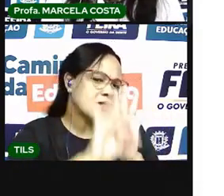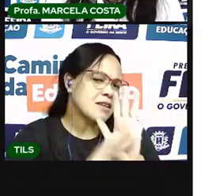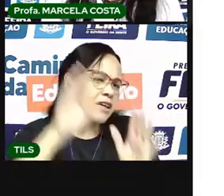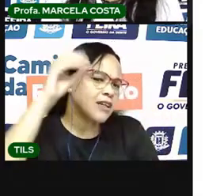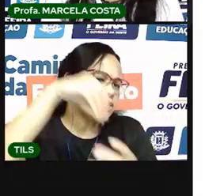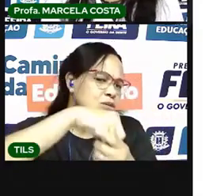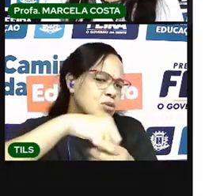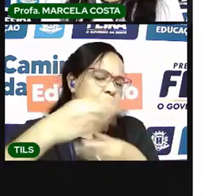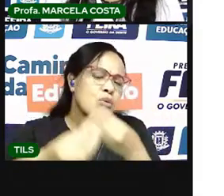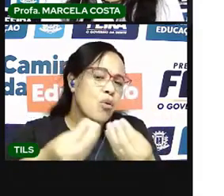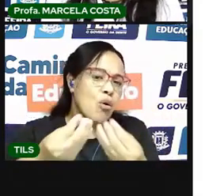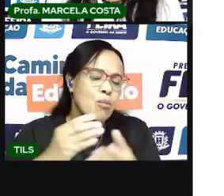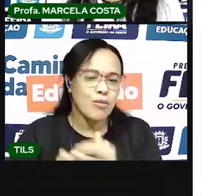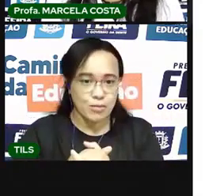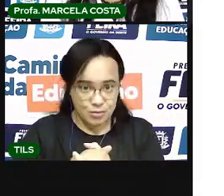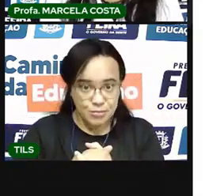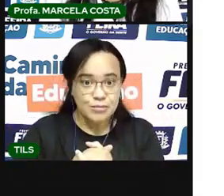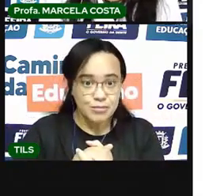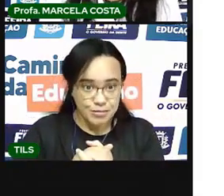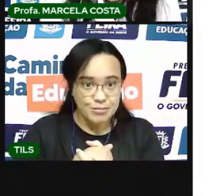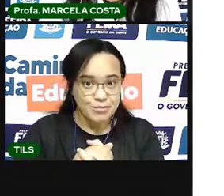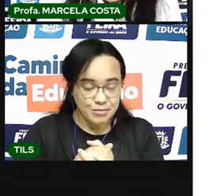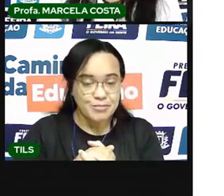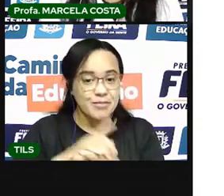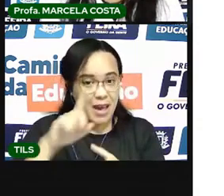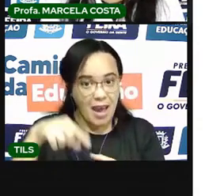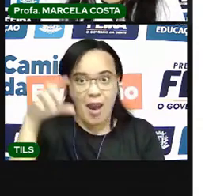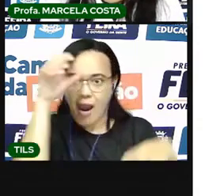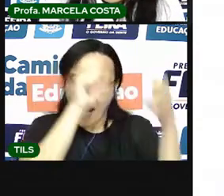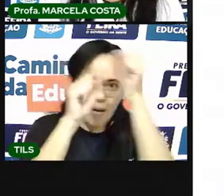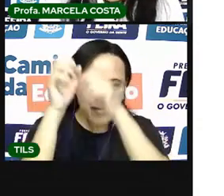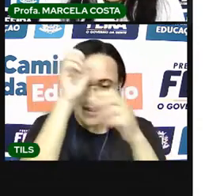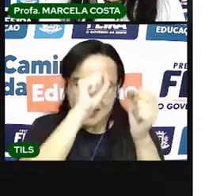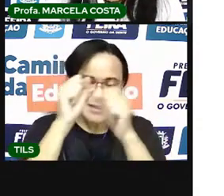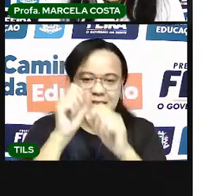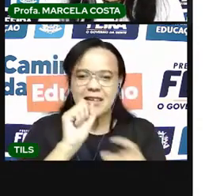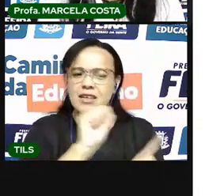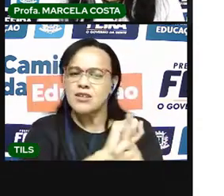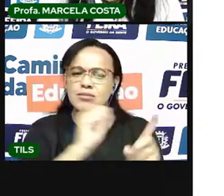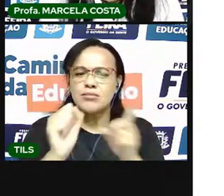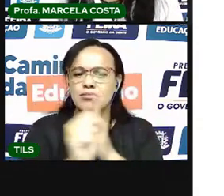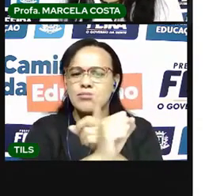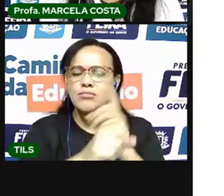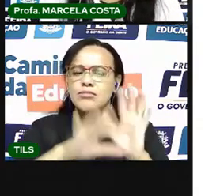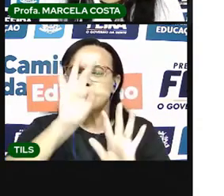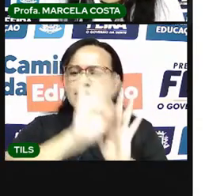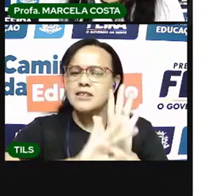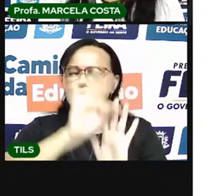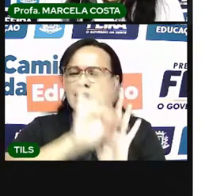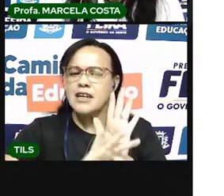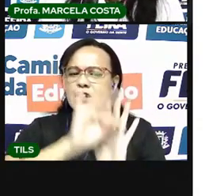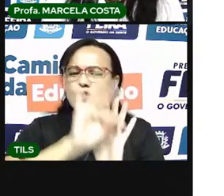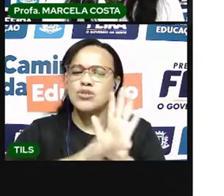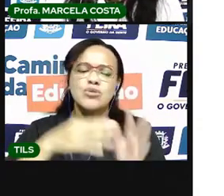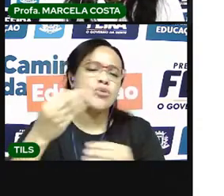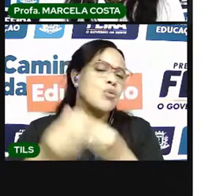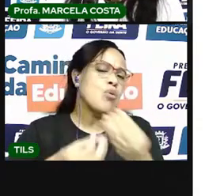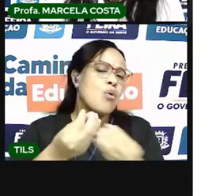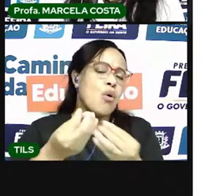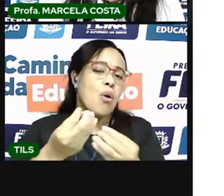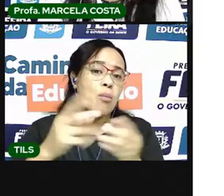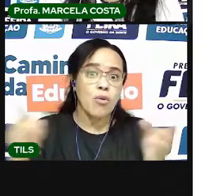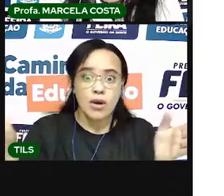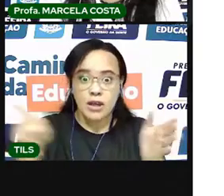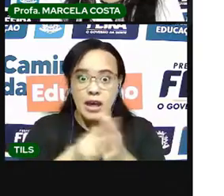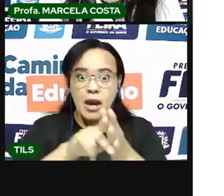Vai aprender qual é a função social de um texto instrucional, de um texto que está